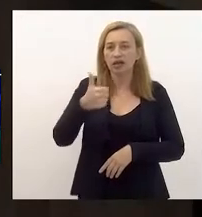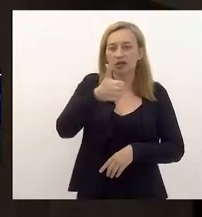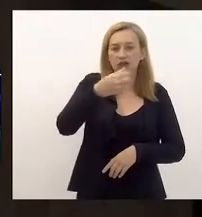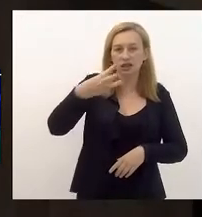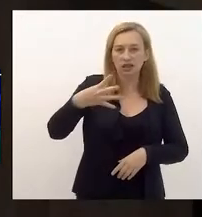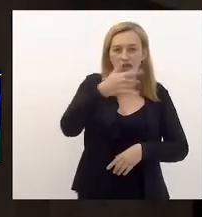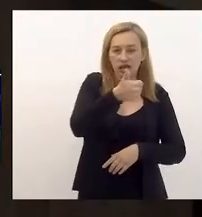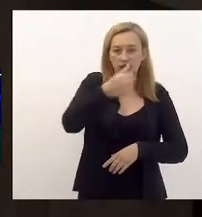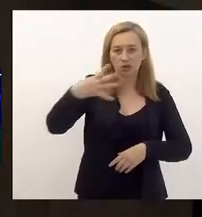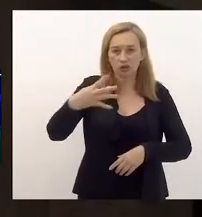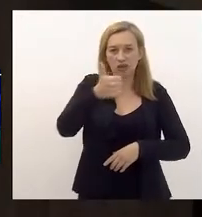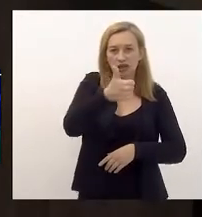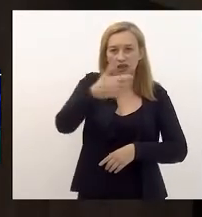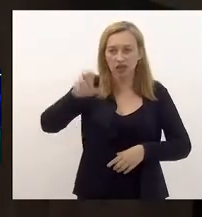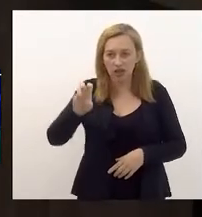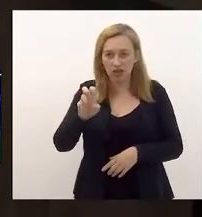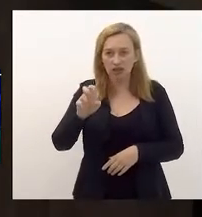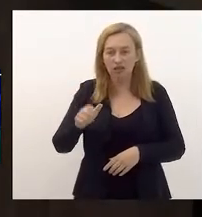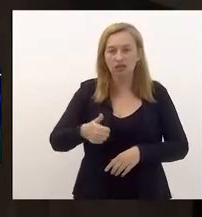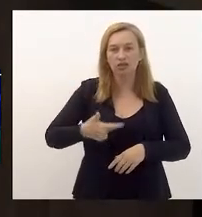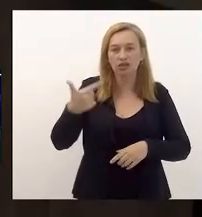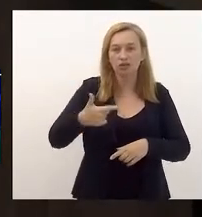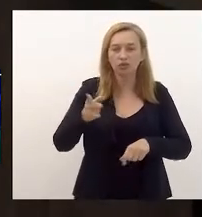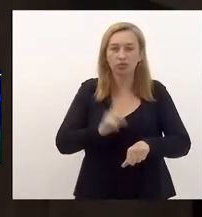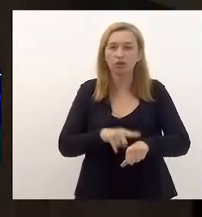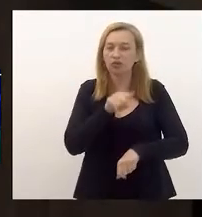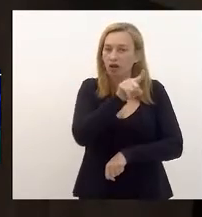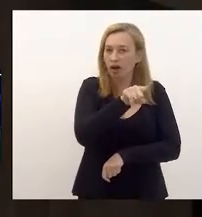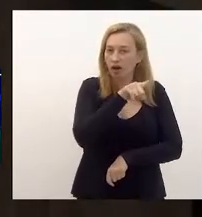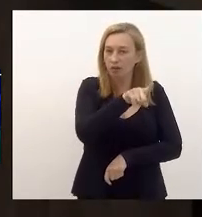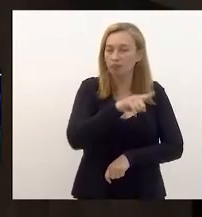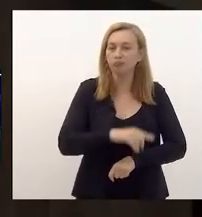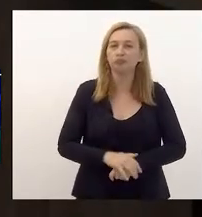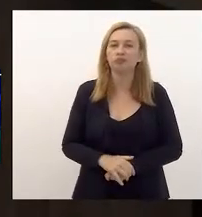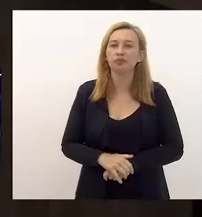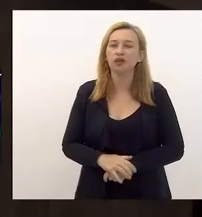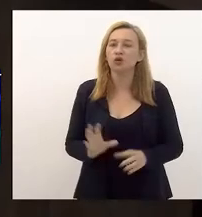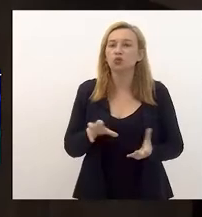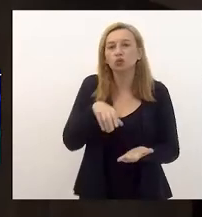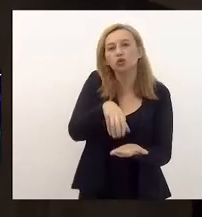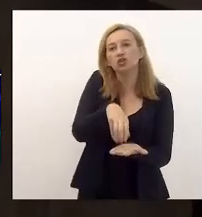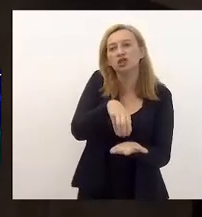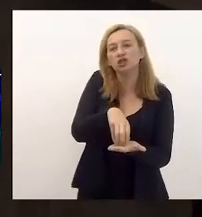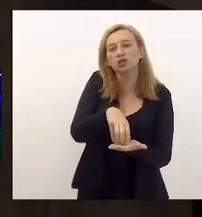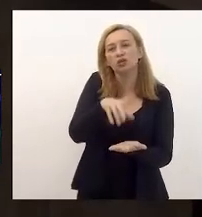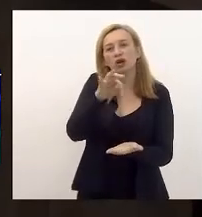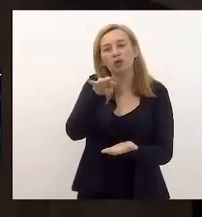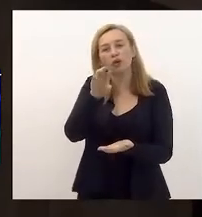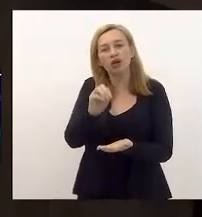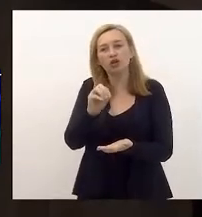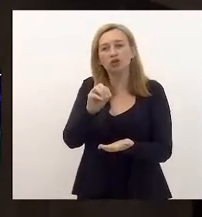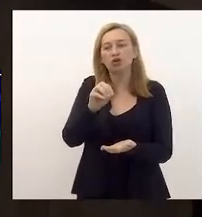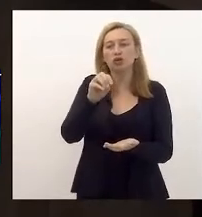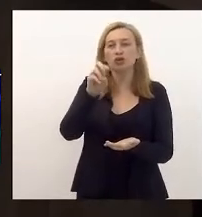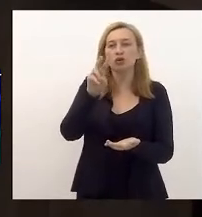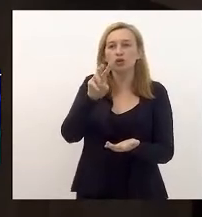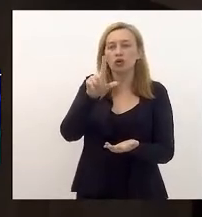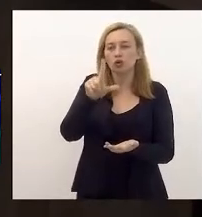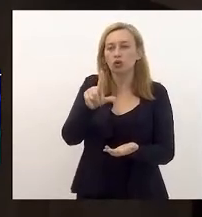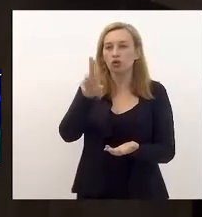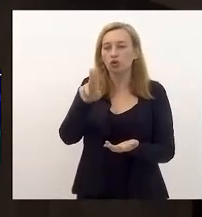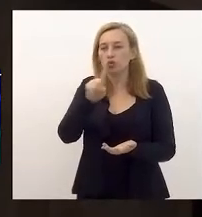terá a segunda etapa, lá no Centro Equestre Luiz Felipe de Azevedo.